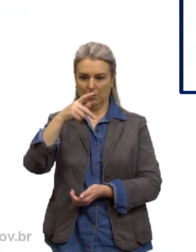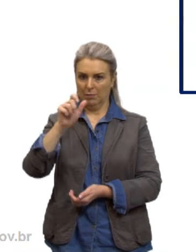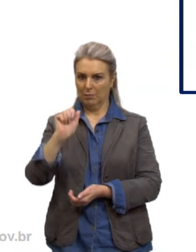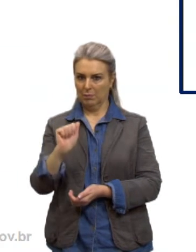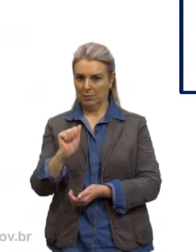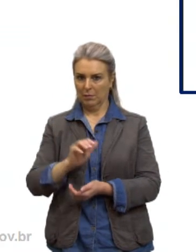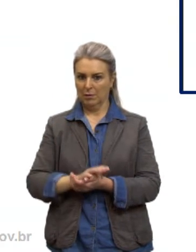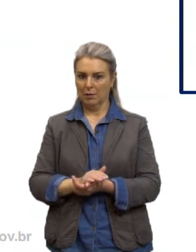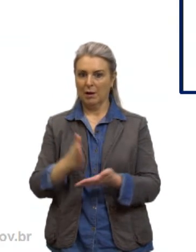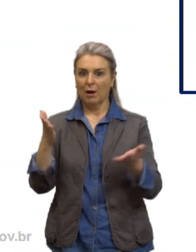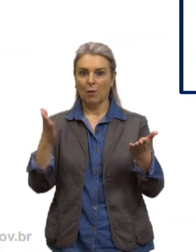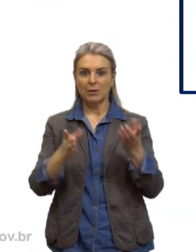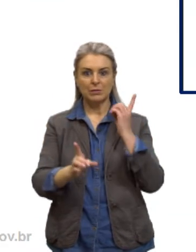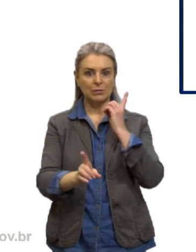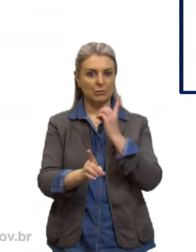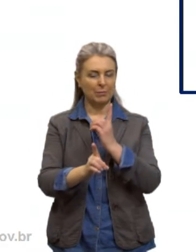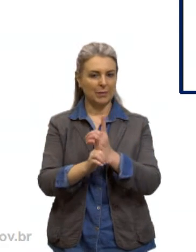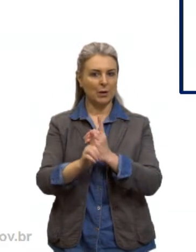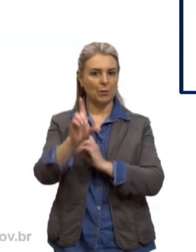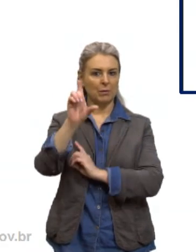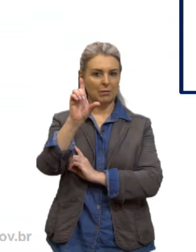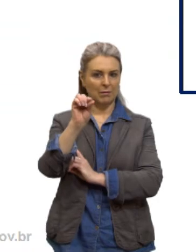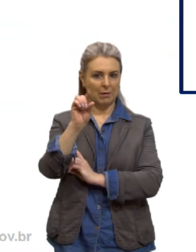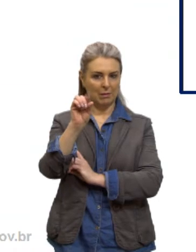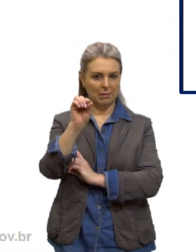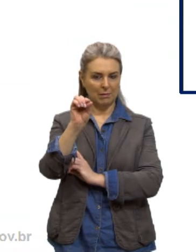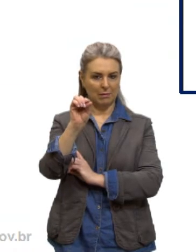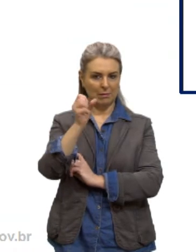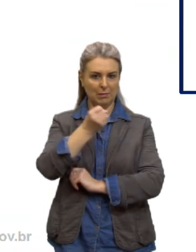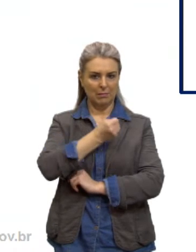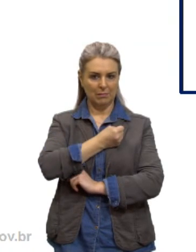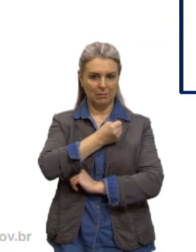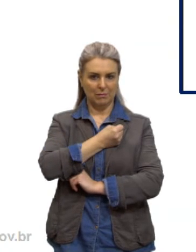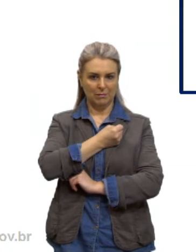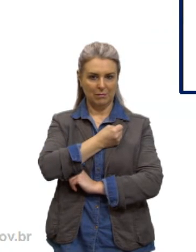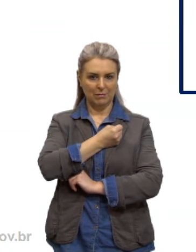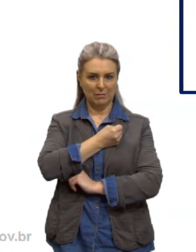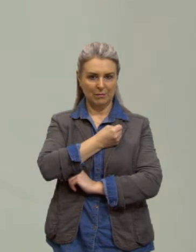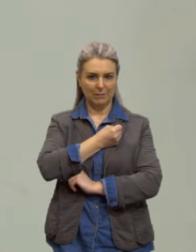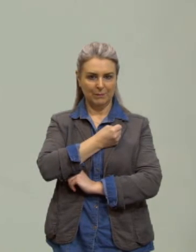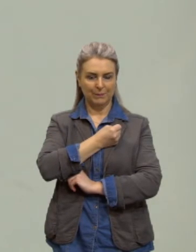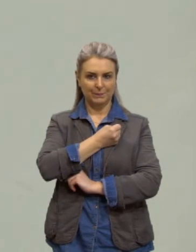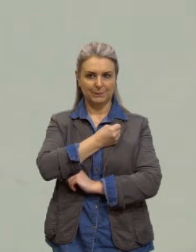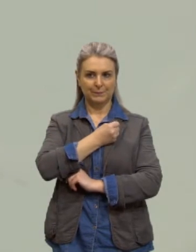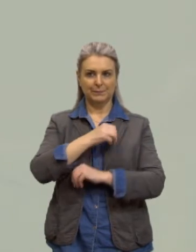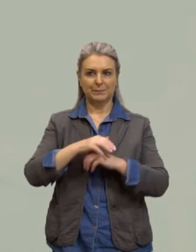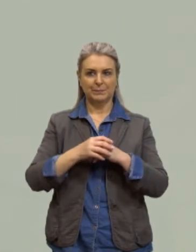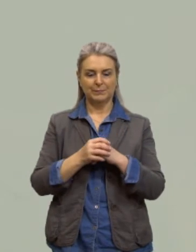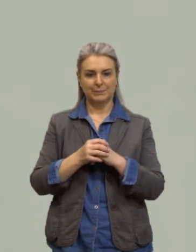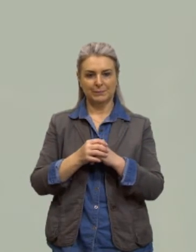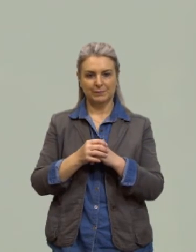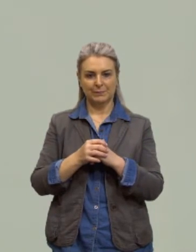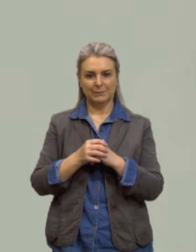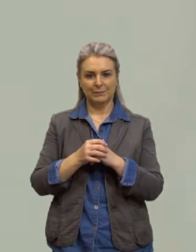décimo termo da PA então vamos ver décimo termo o que eu quero em cima desta